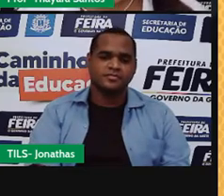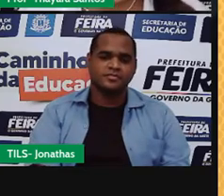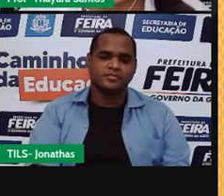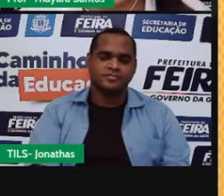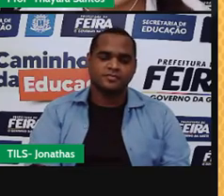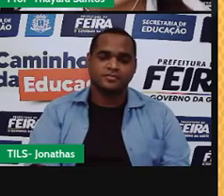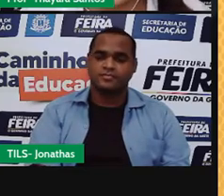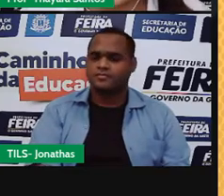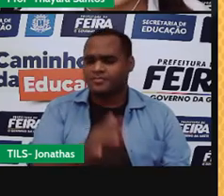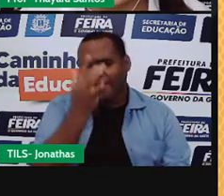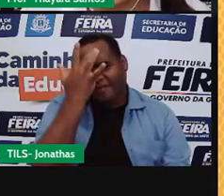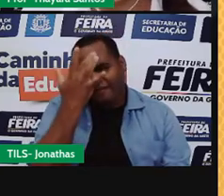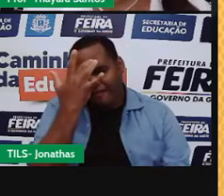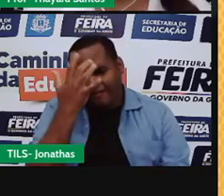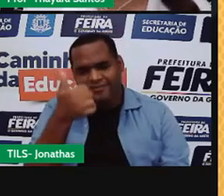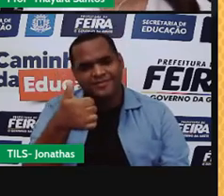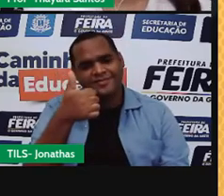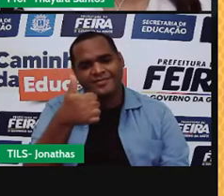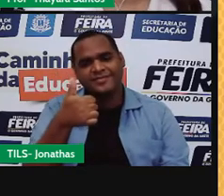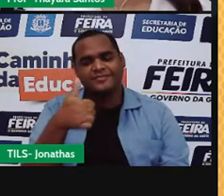Está muito fácil, né, gente?